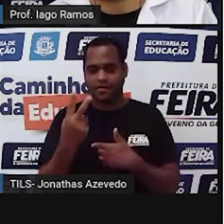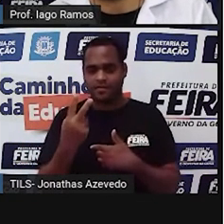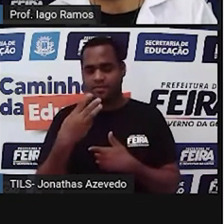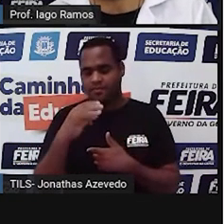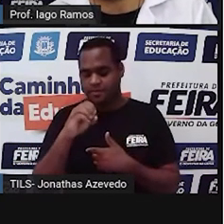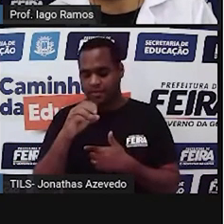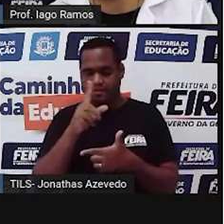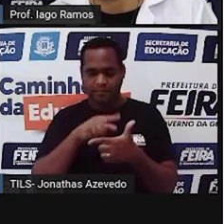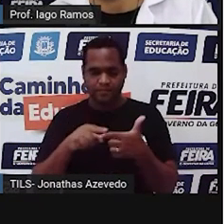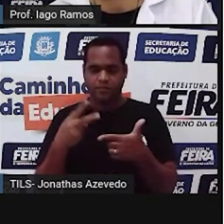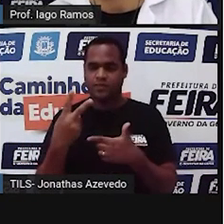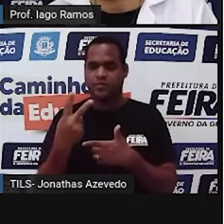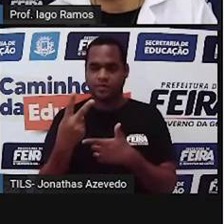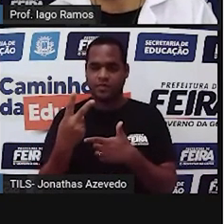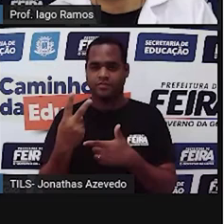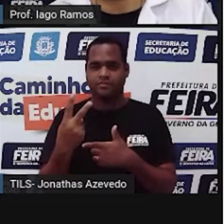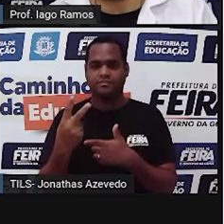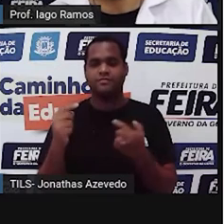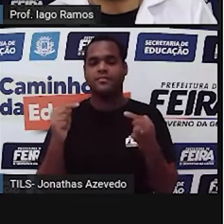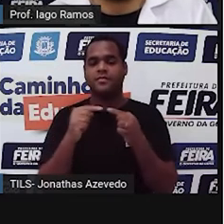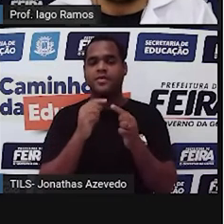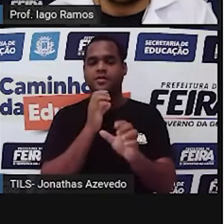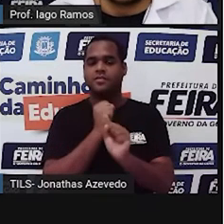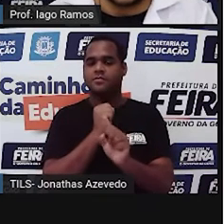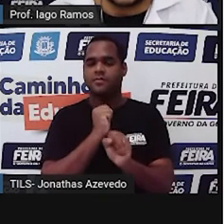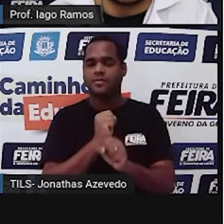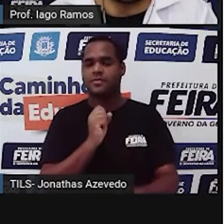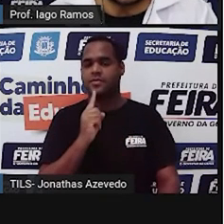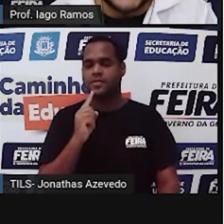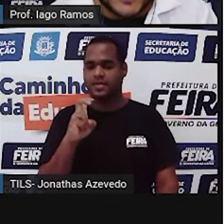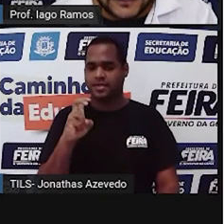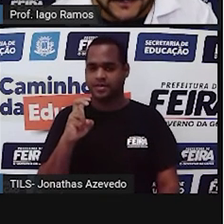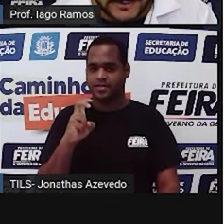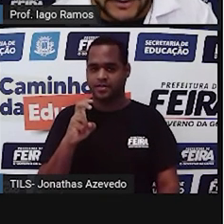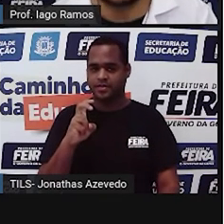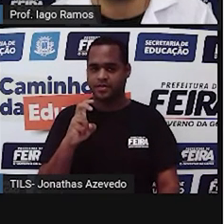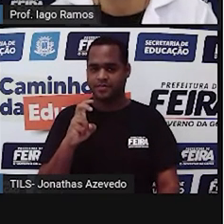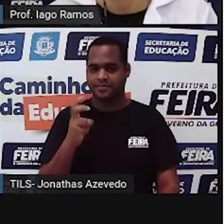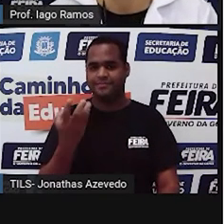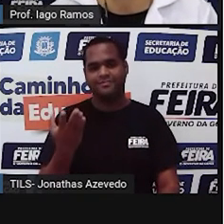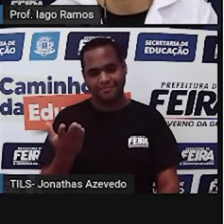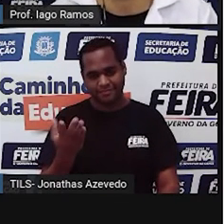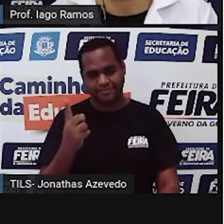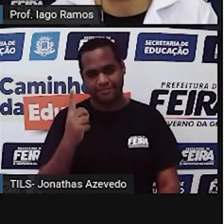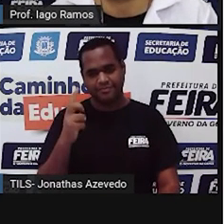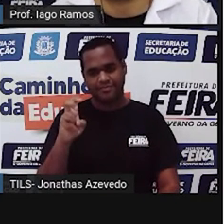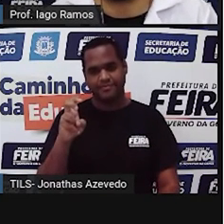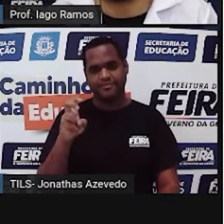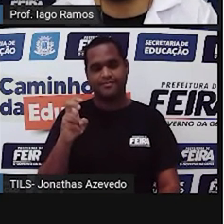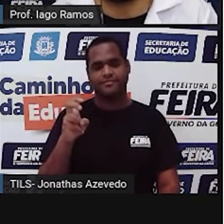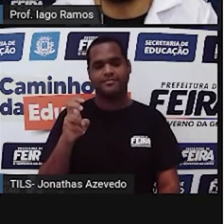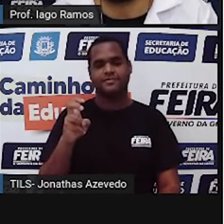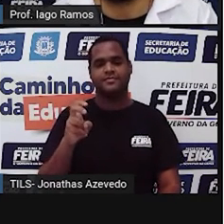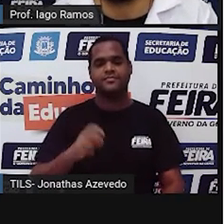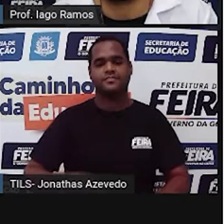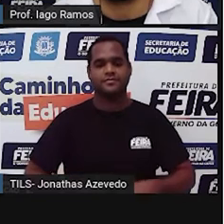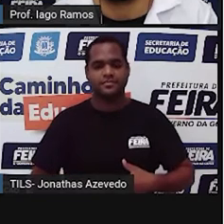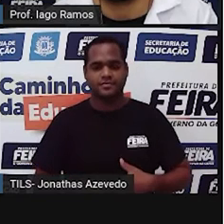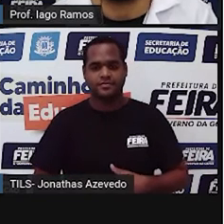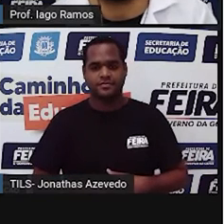dividido por 2, e isso vai dar 15, não é? Então vamos escrever ali 15,